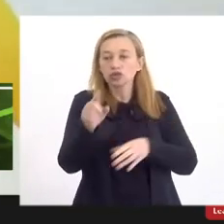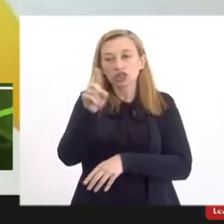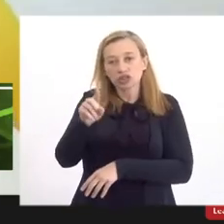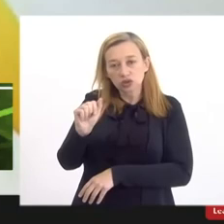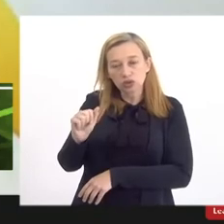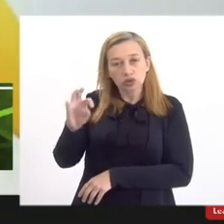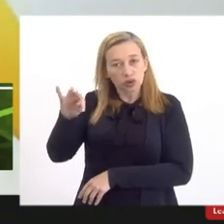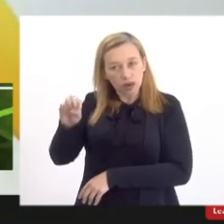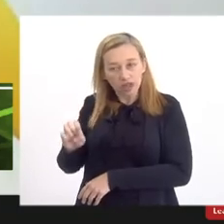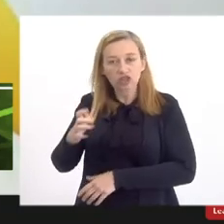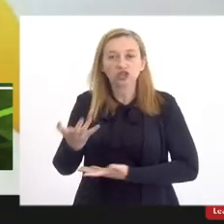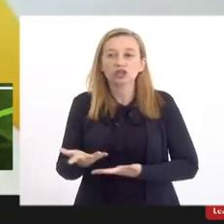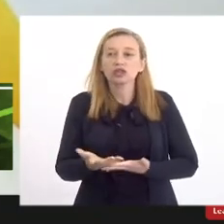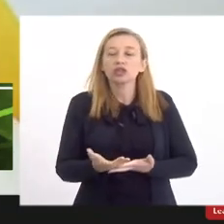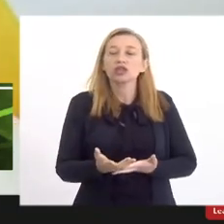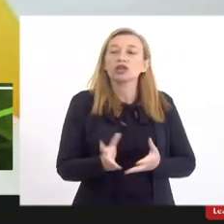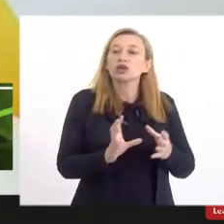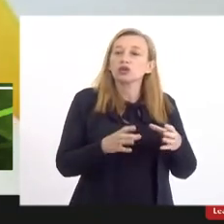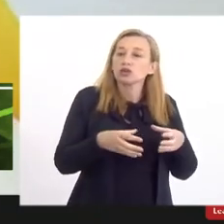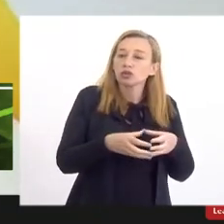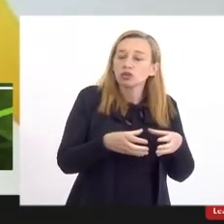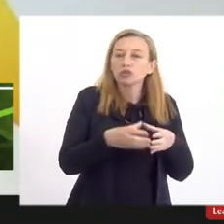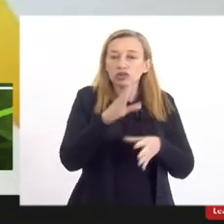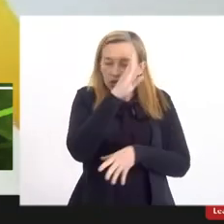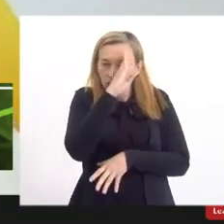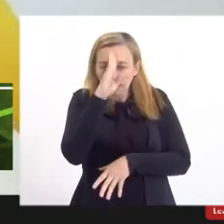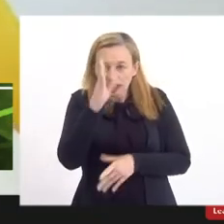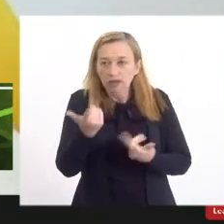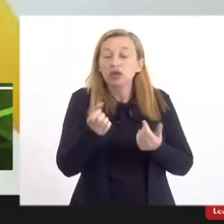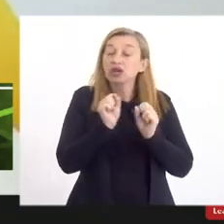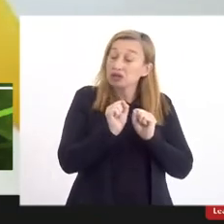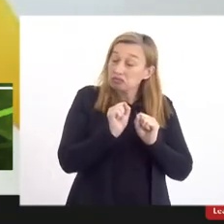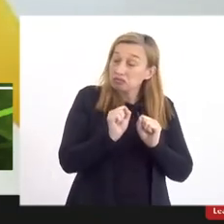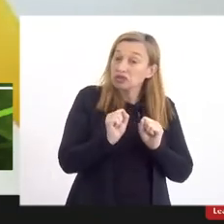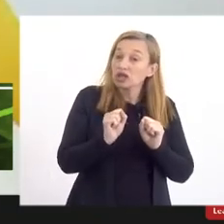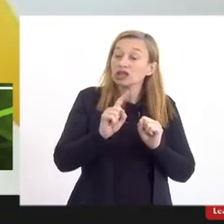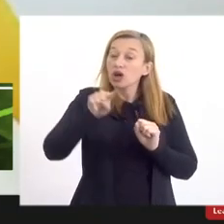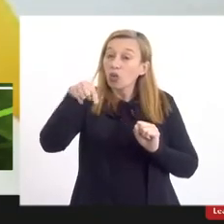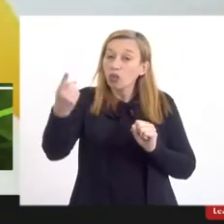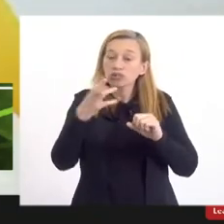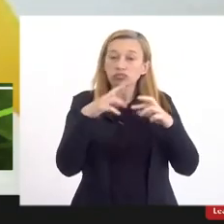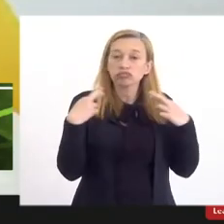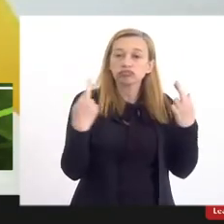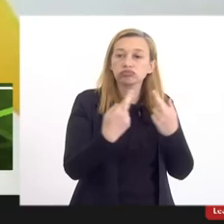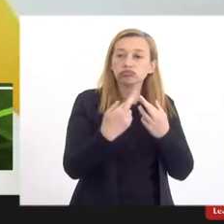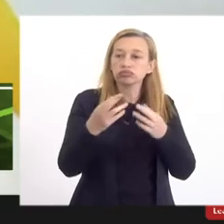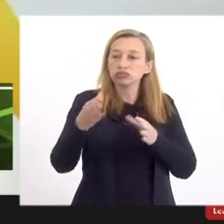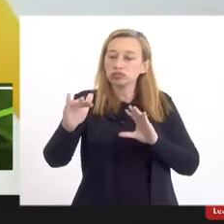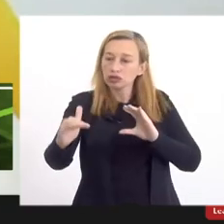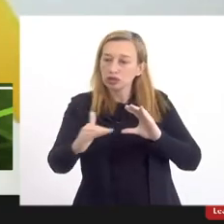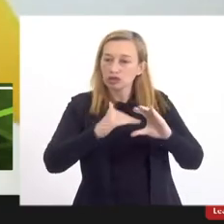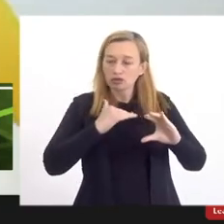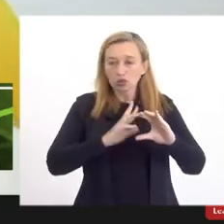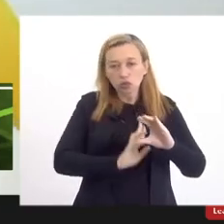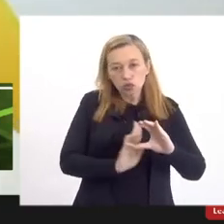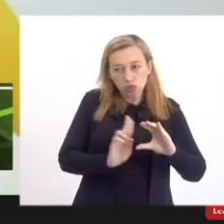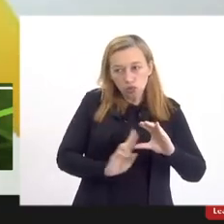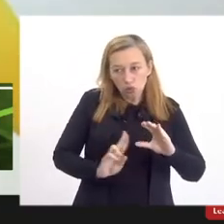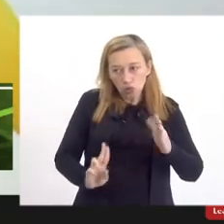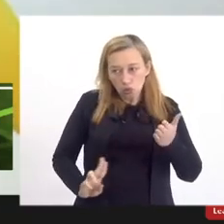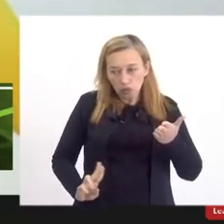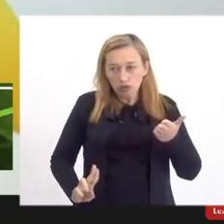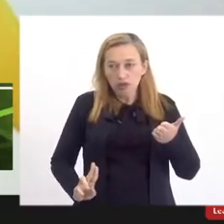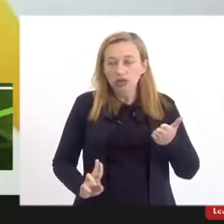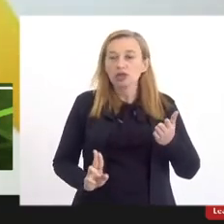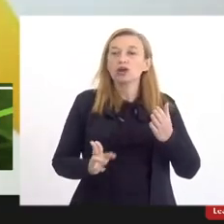oeste da comunidade universitária que queiram participar da próxima audiência que nos encaminhem com antecedência esse é um